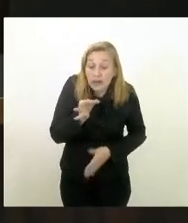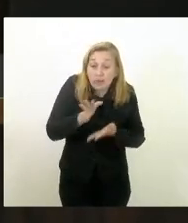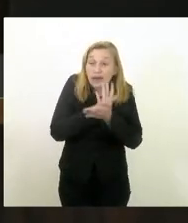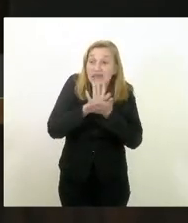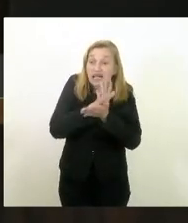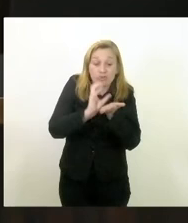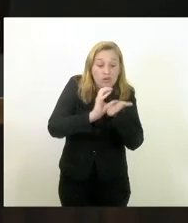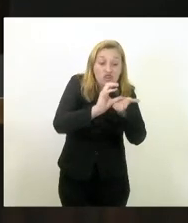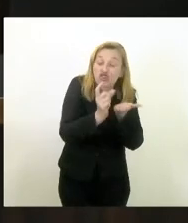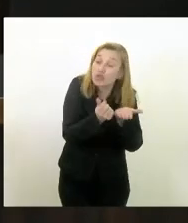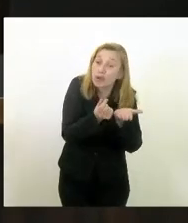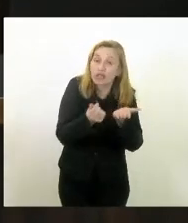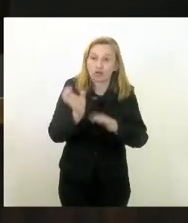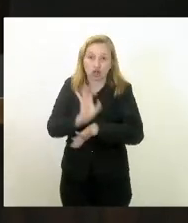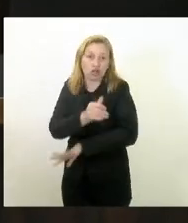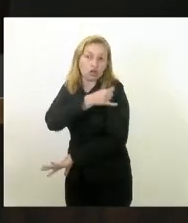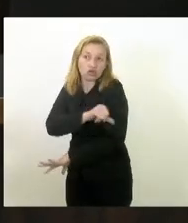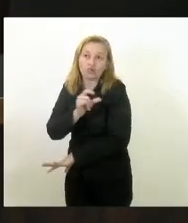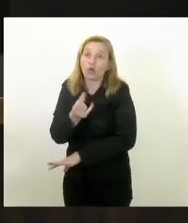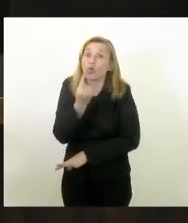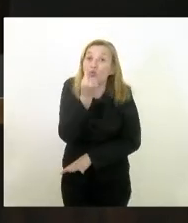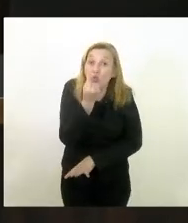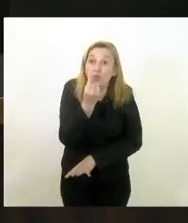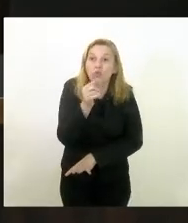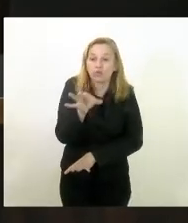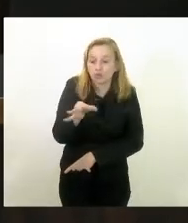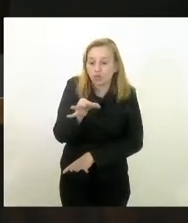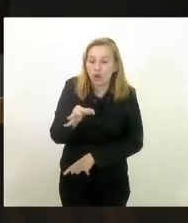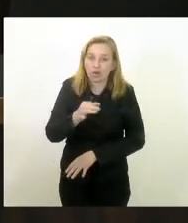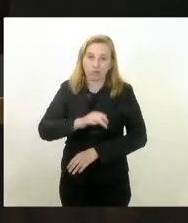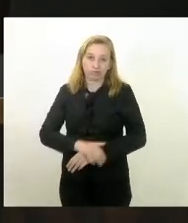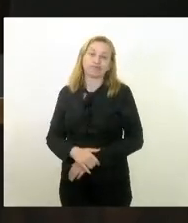investimento no estado do Rio de Janeiro não tem um real